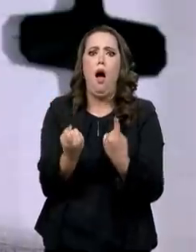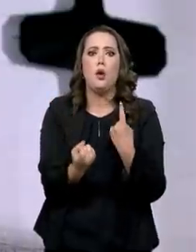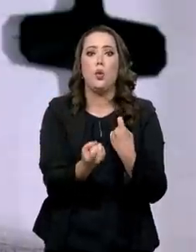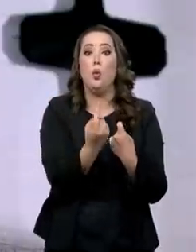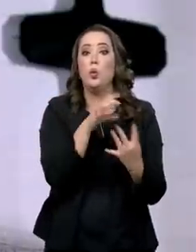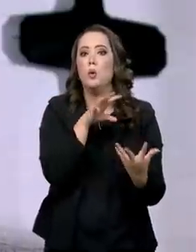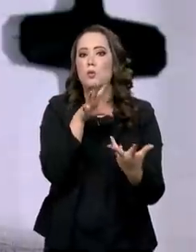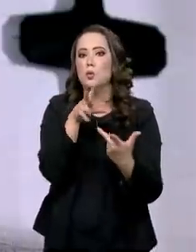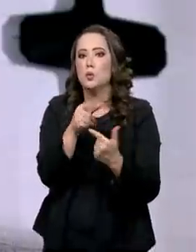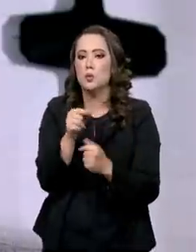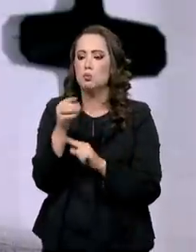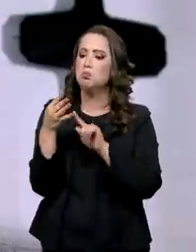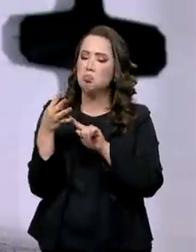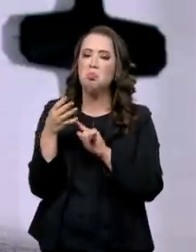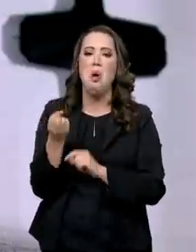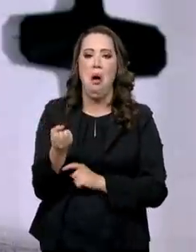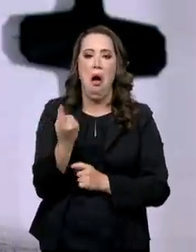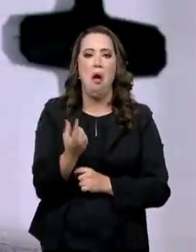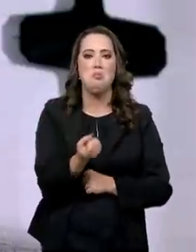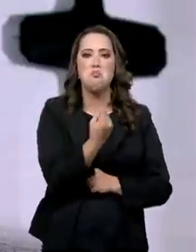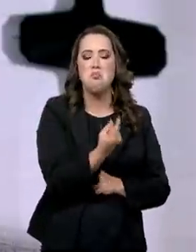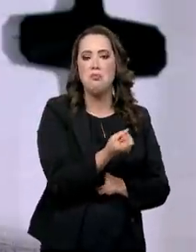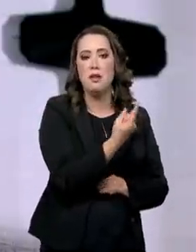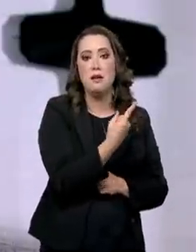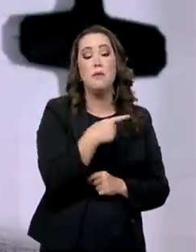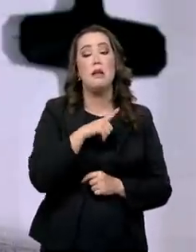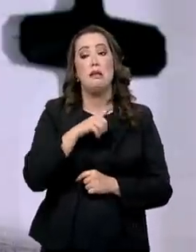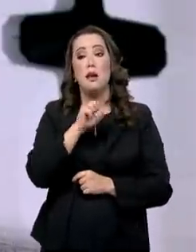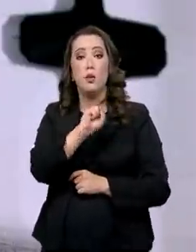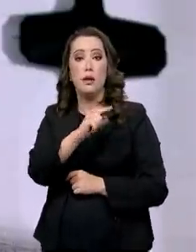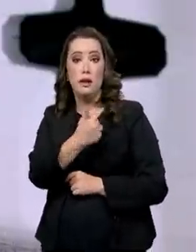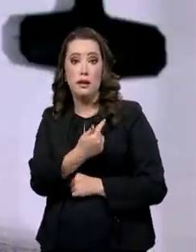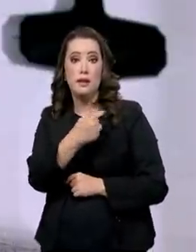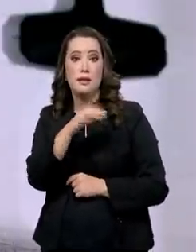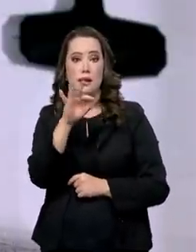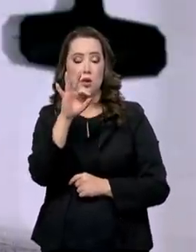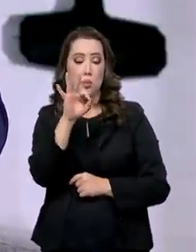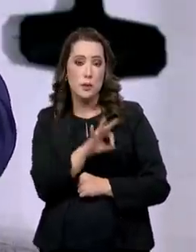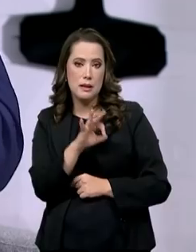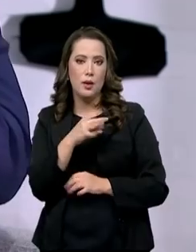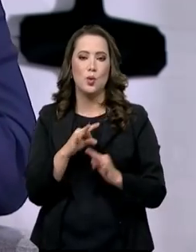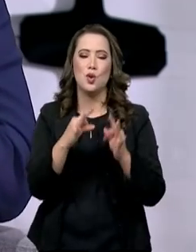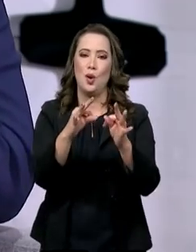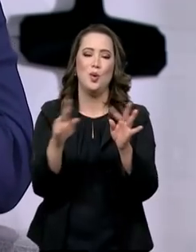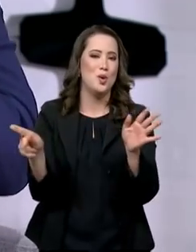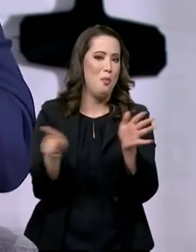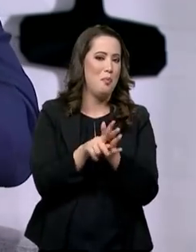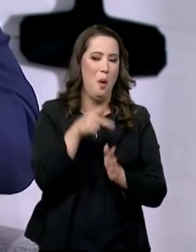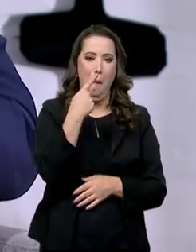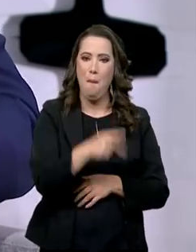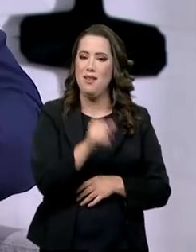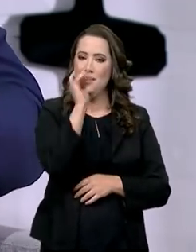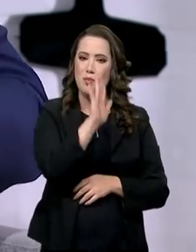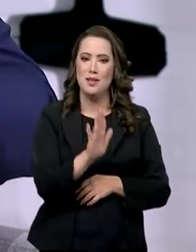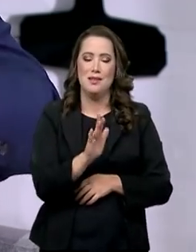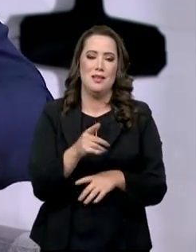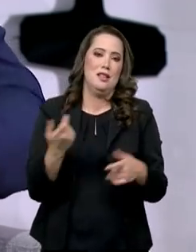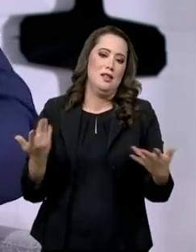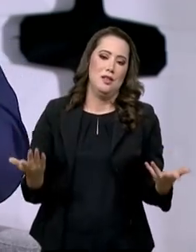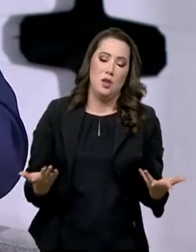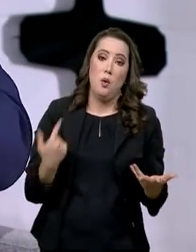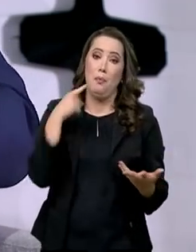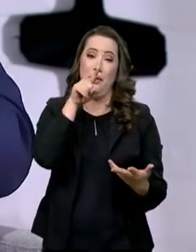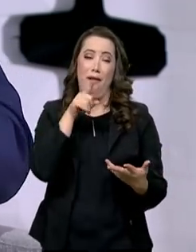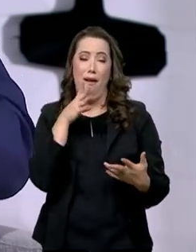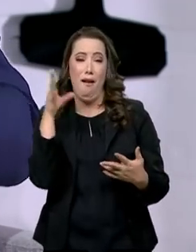87% de tecnologia nacional das nossas empresas, que é também bastante importante. Você não acha componente de acelerador